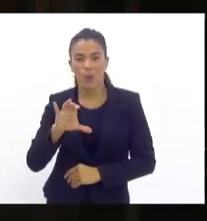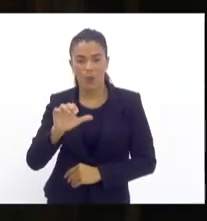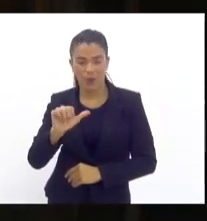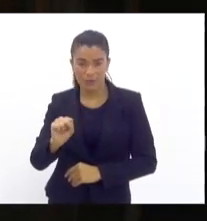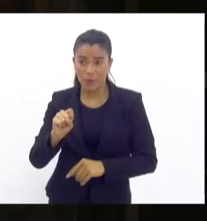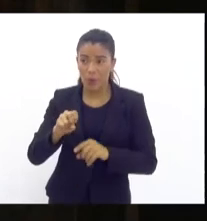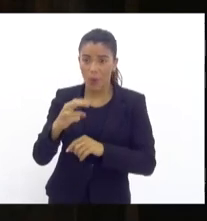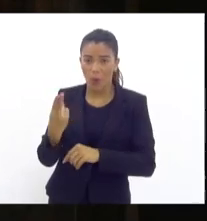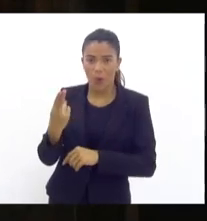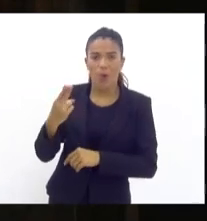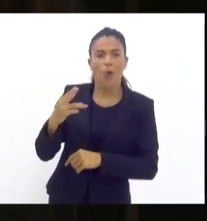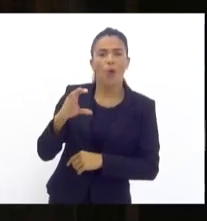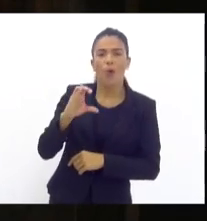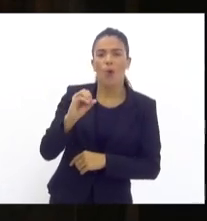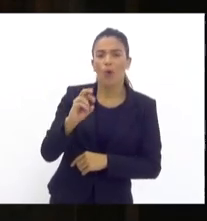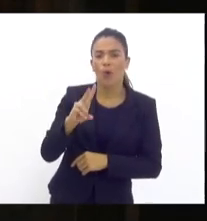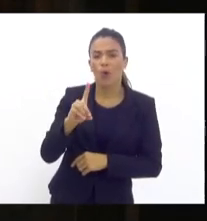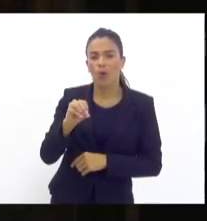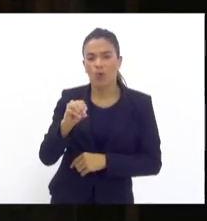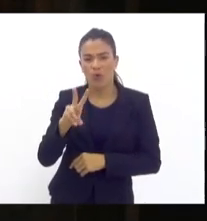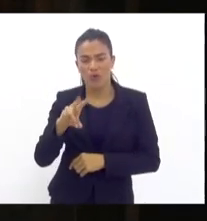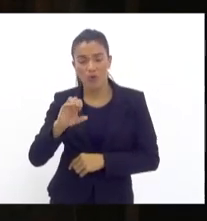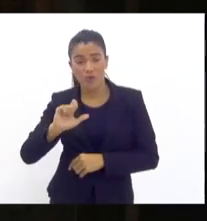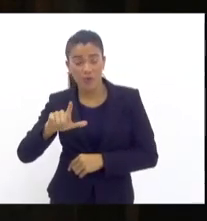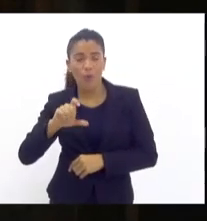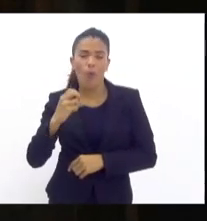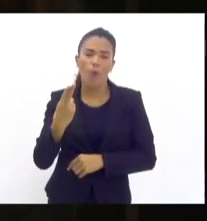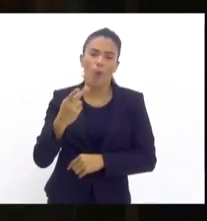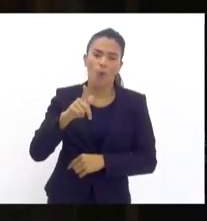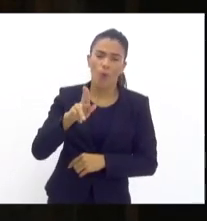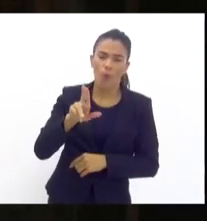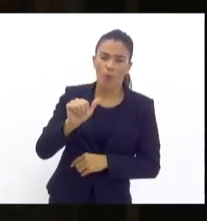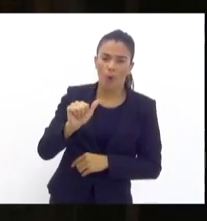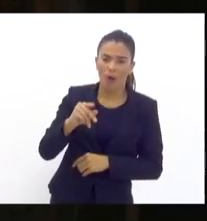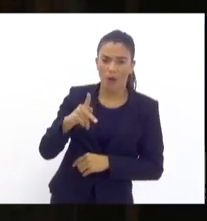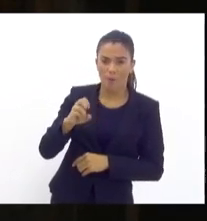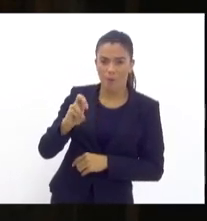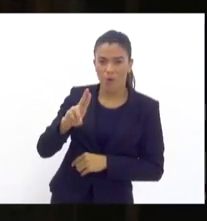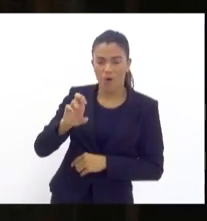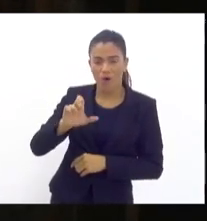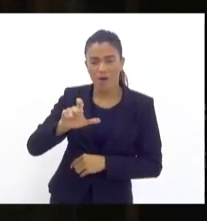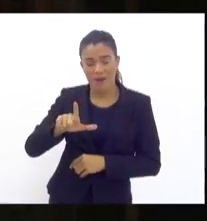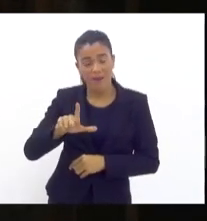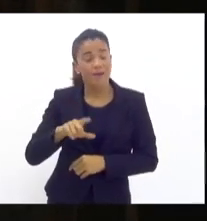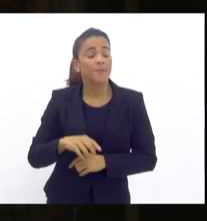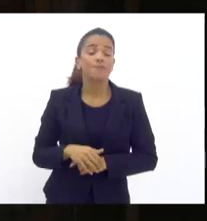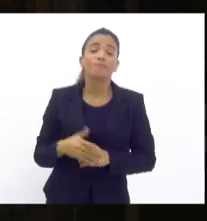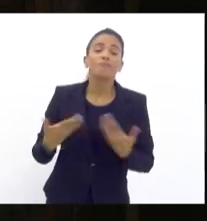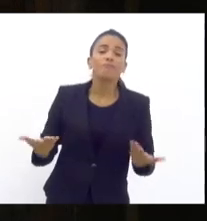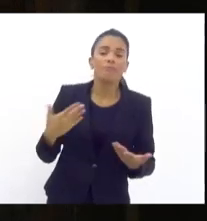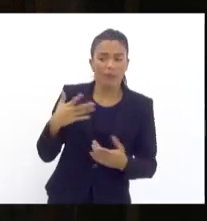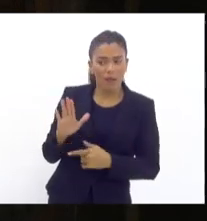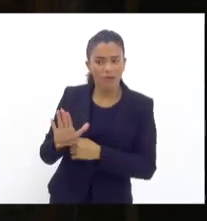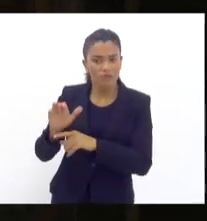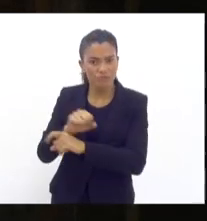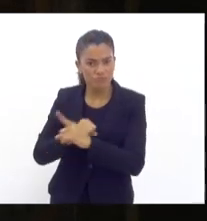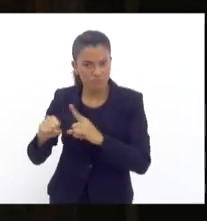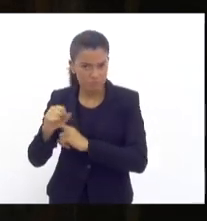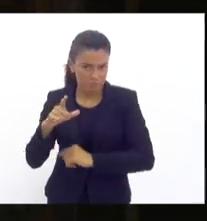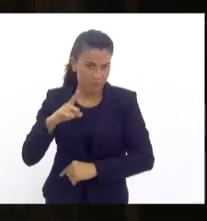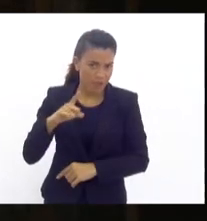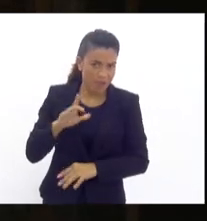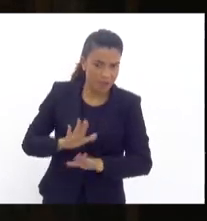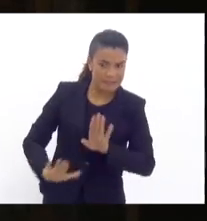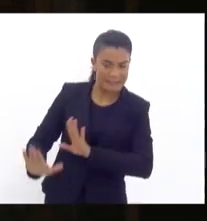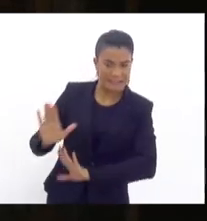Complexo de Israel? Dentro do Quitungo, Aporé? Ele quer ajudar a polícia, quer ajudar a sociedade, mas é claro que ele tem reservas.